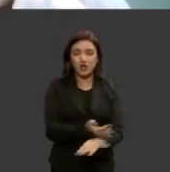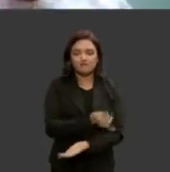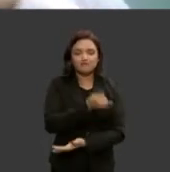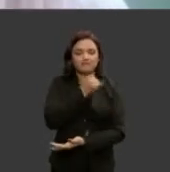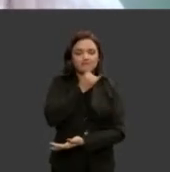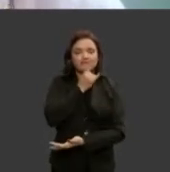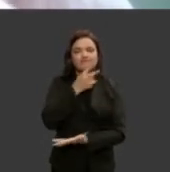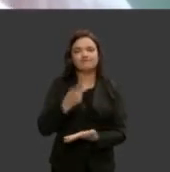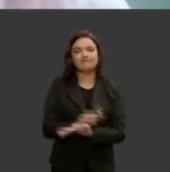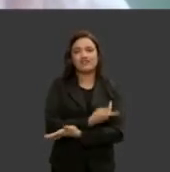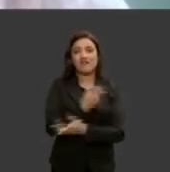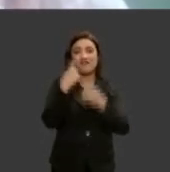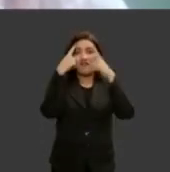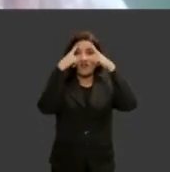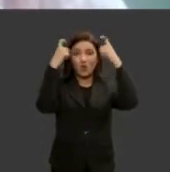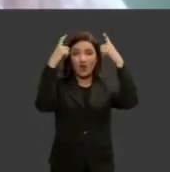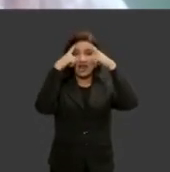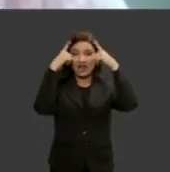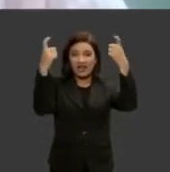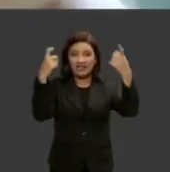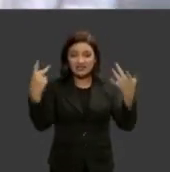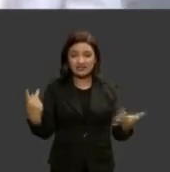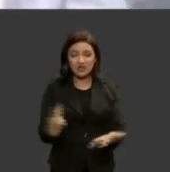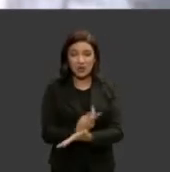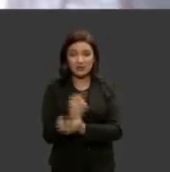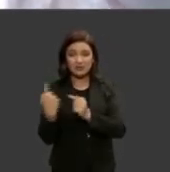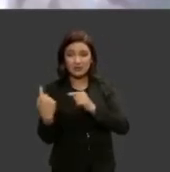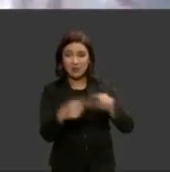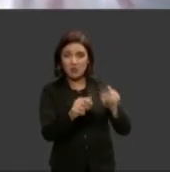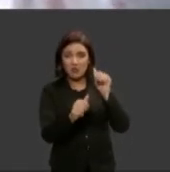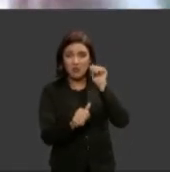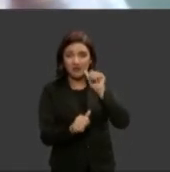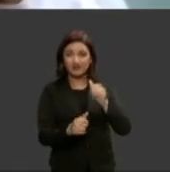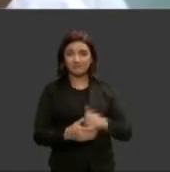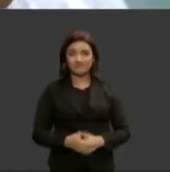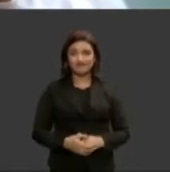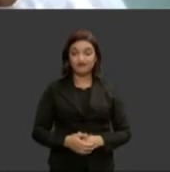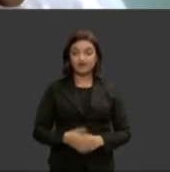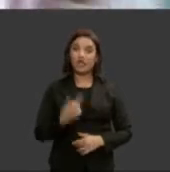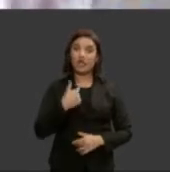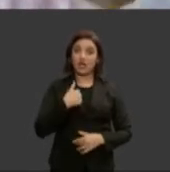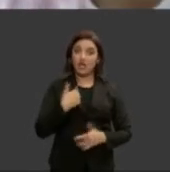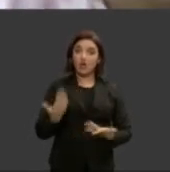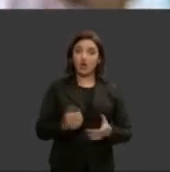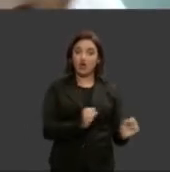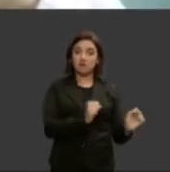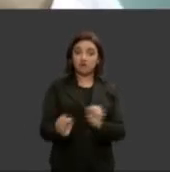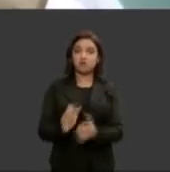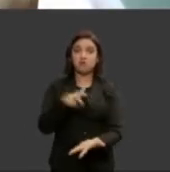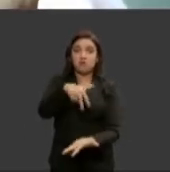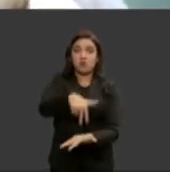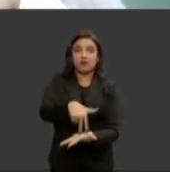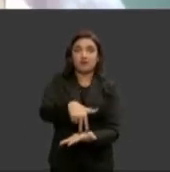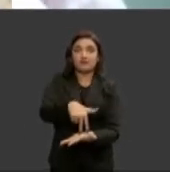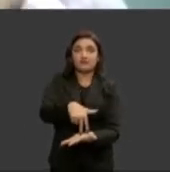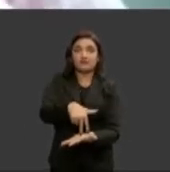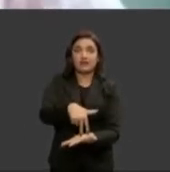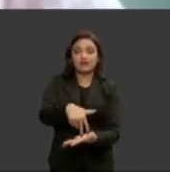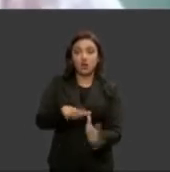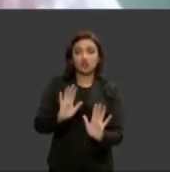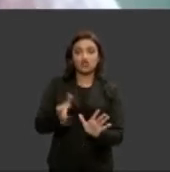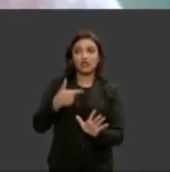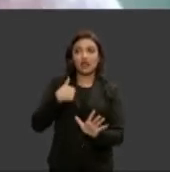quanta violência contra a mulher e eu estou ocupando um espaço de poder e a mim são dados grandes